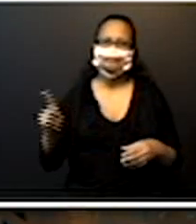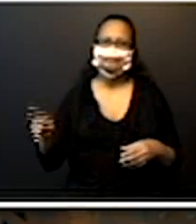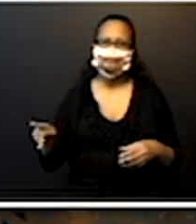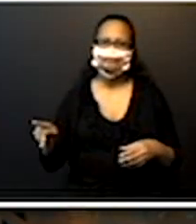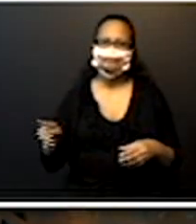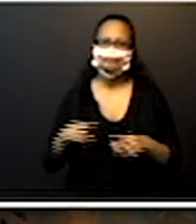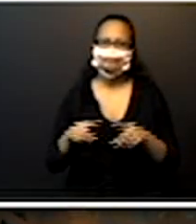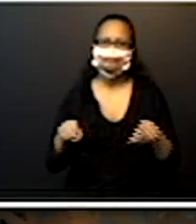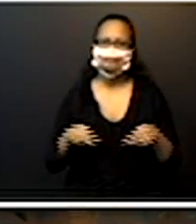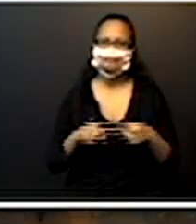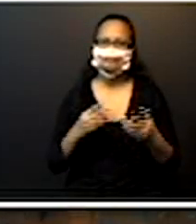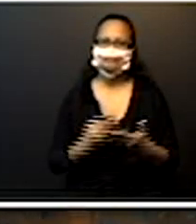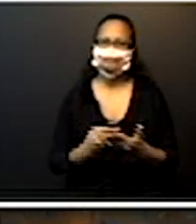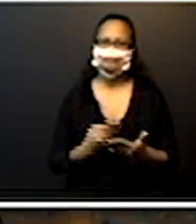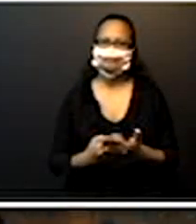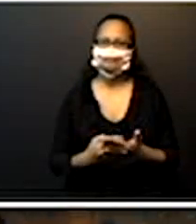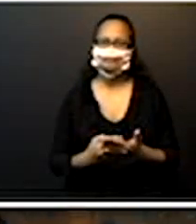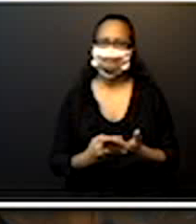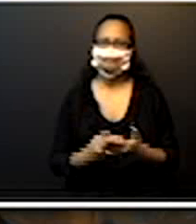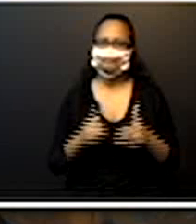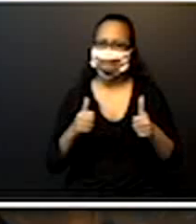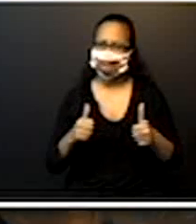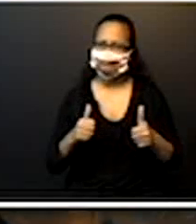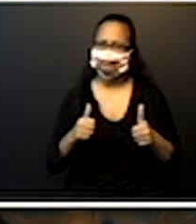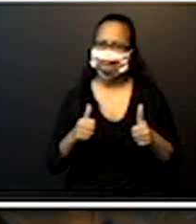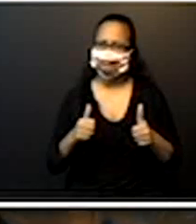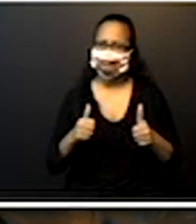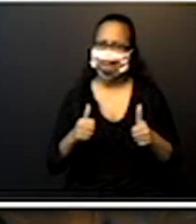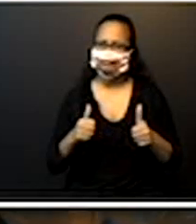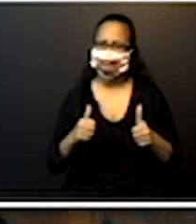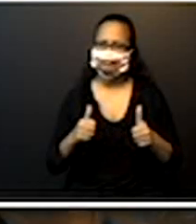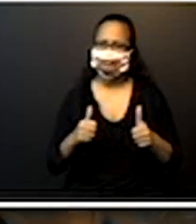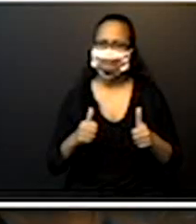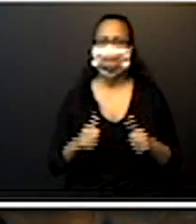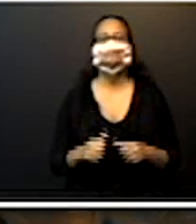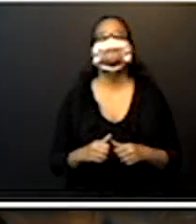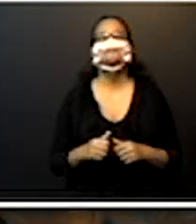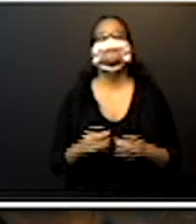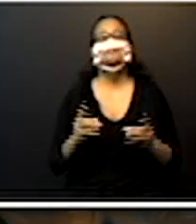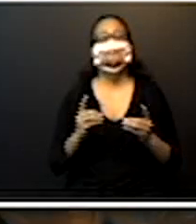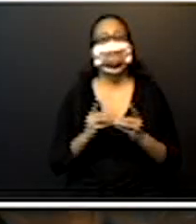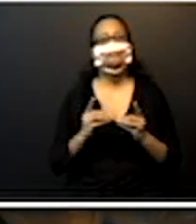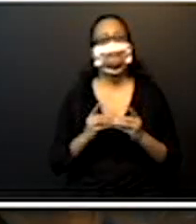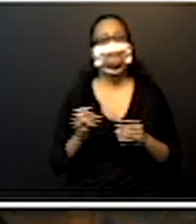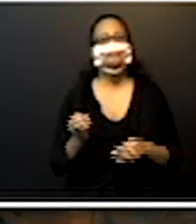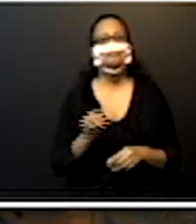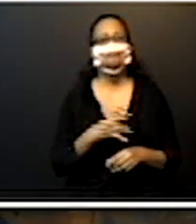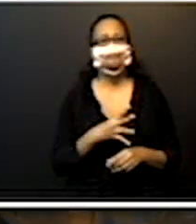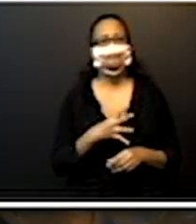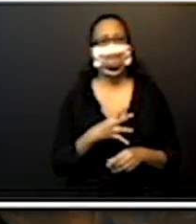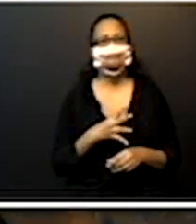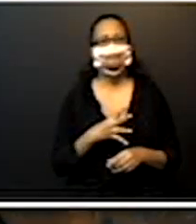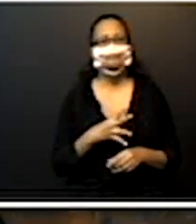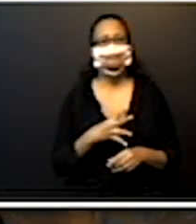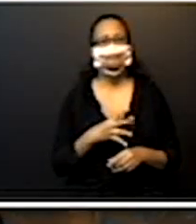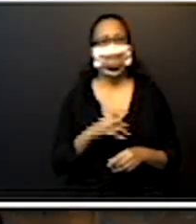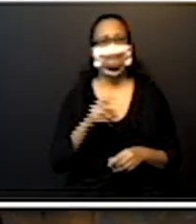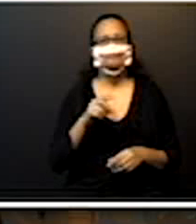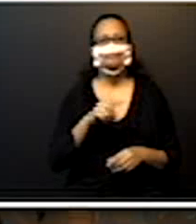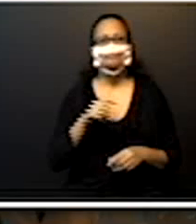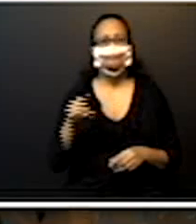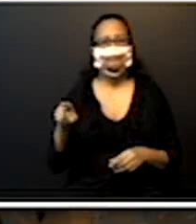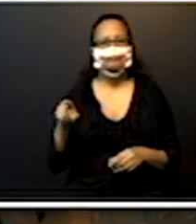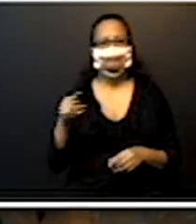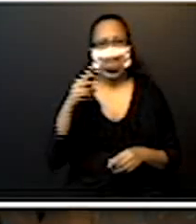de sala. Tudo bem? Então, nessa dinâmica nova nossa, vocês vão assistir toda